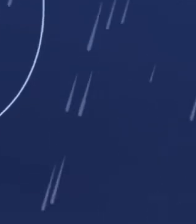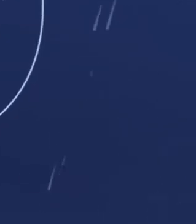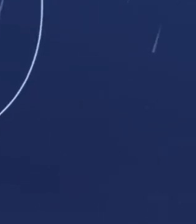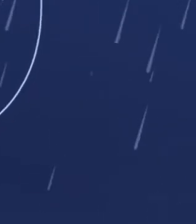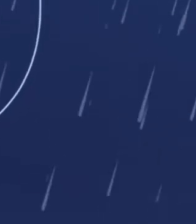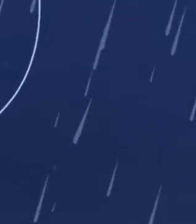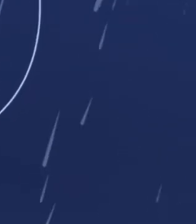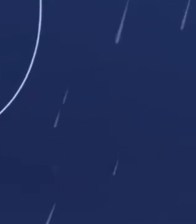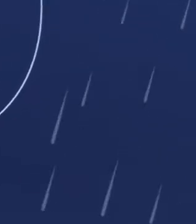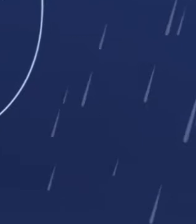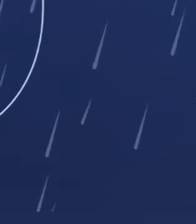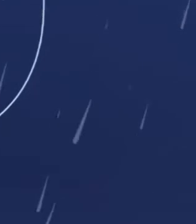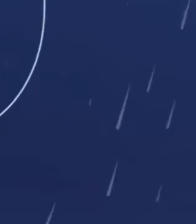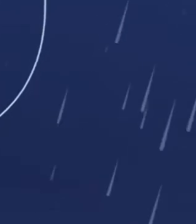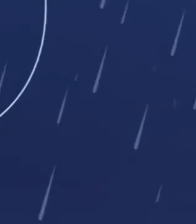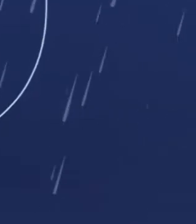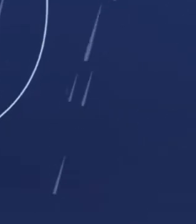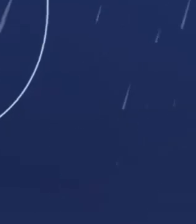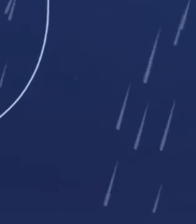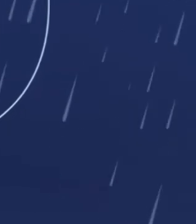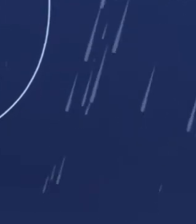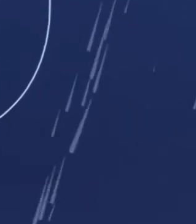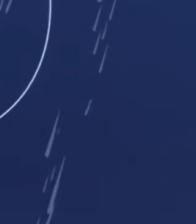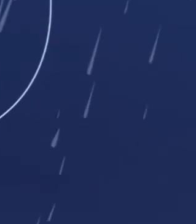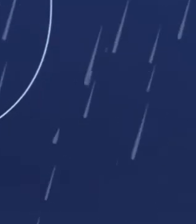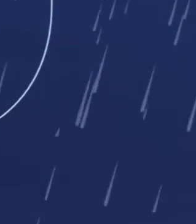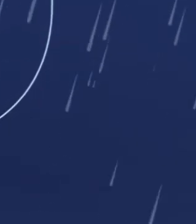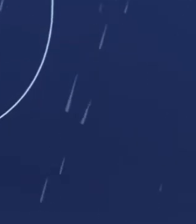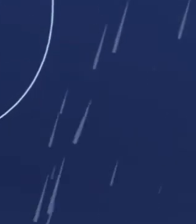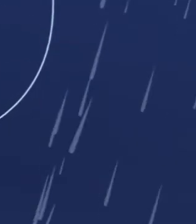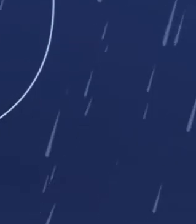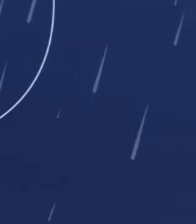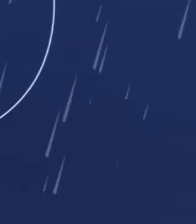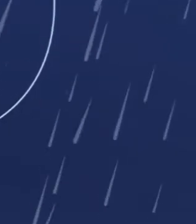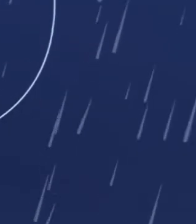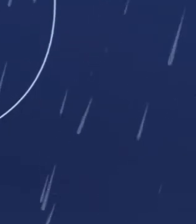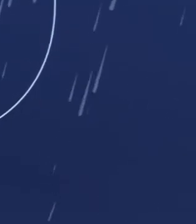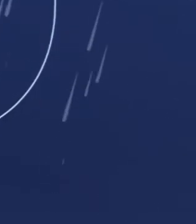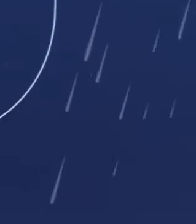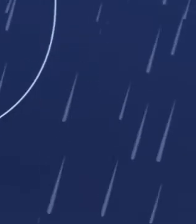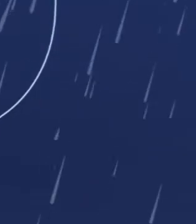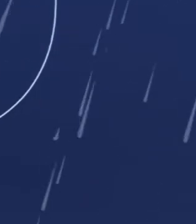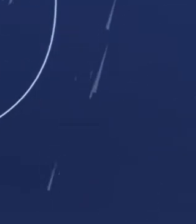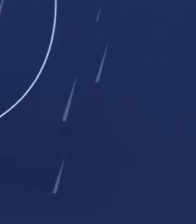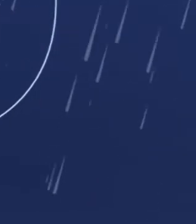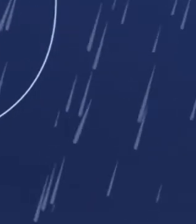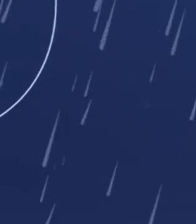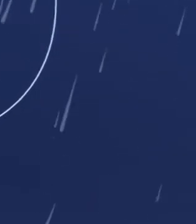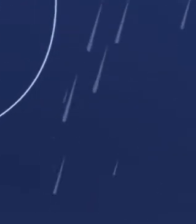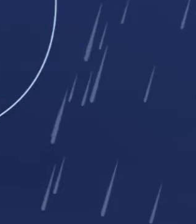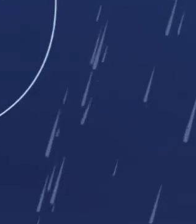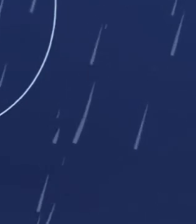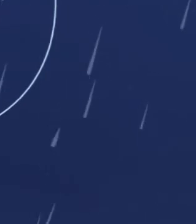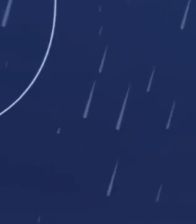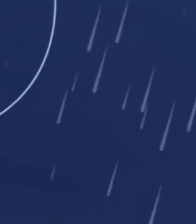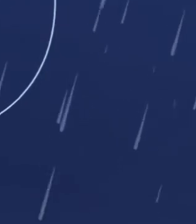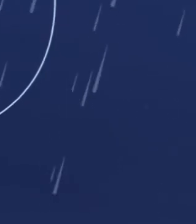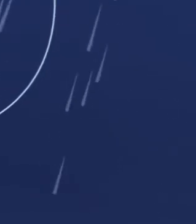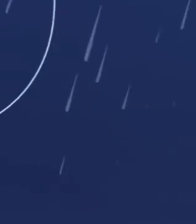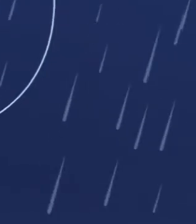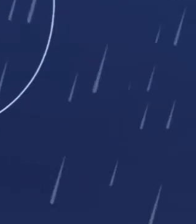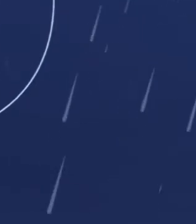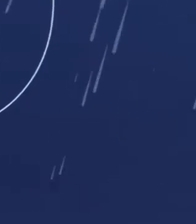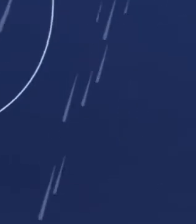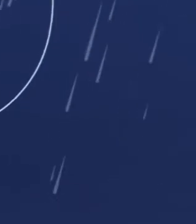graus. Em Prata, a previsão é de chuva e o sol deve ficar escondido entre as nuvens. Mínima de 20 e